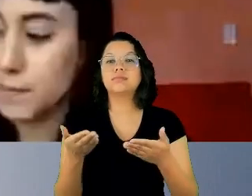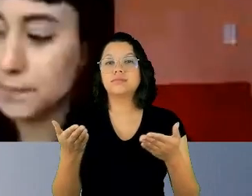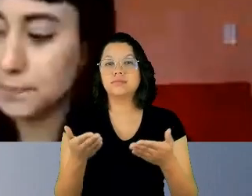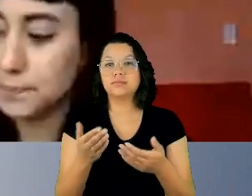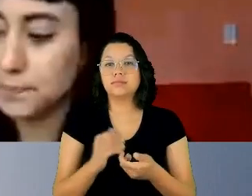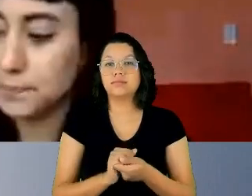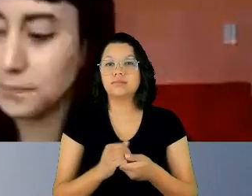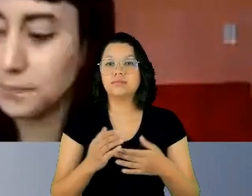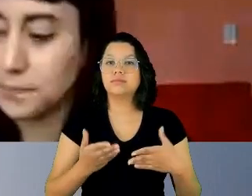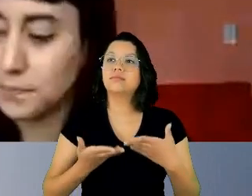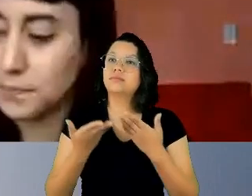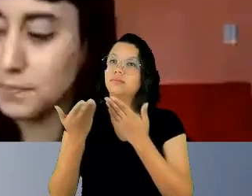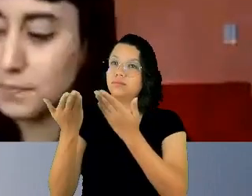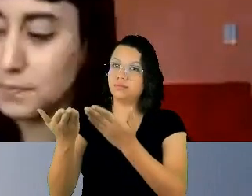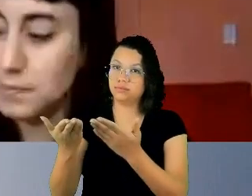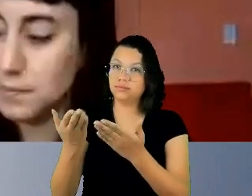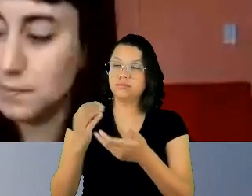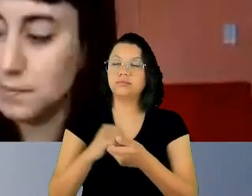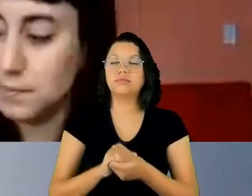à sua excelência.